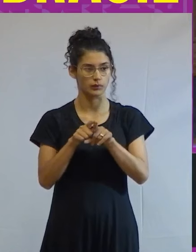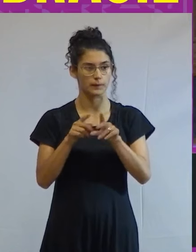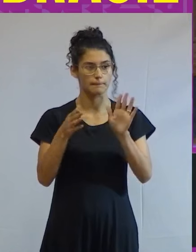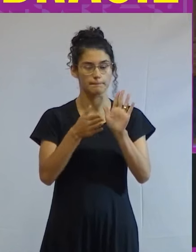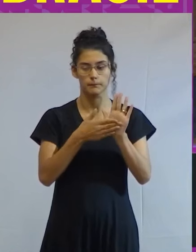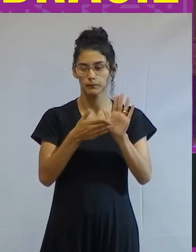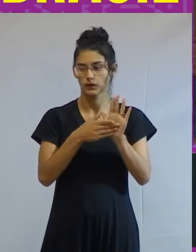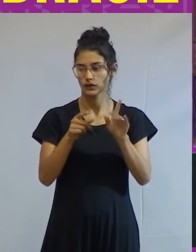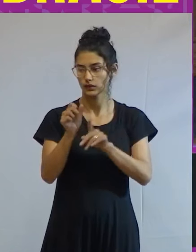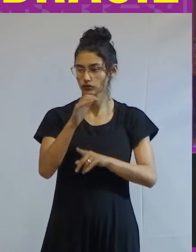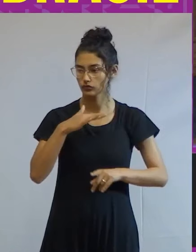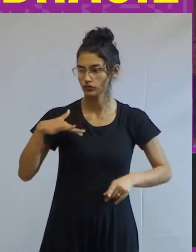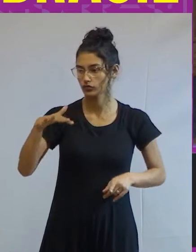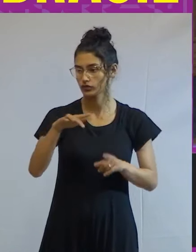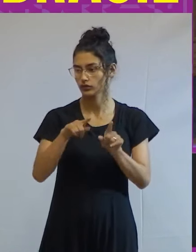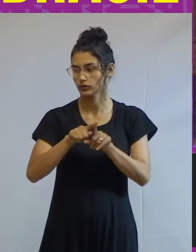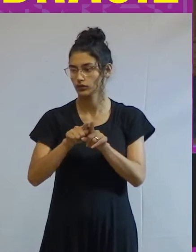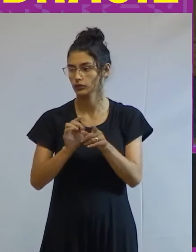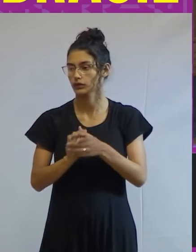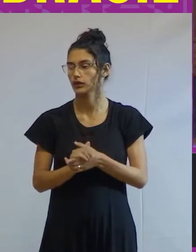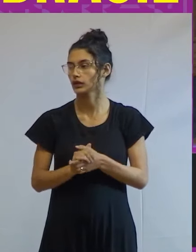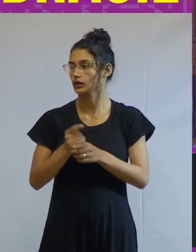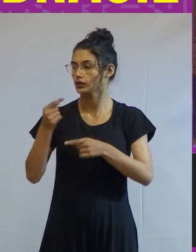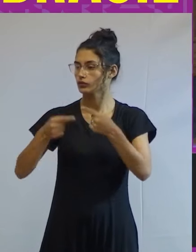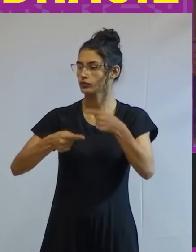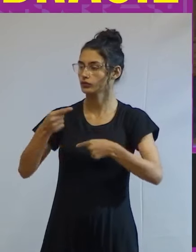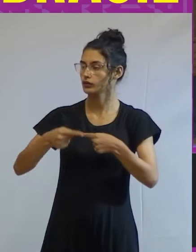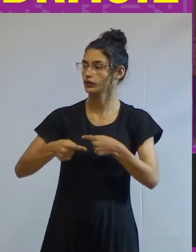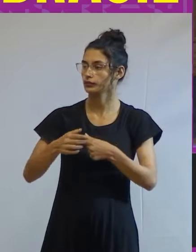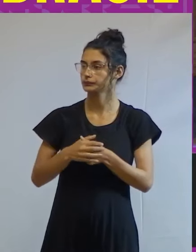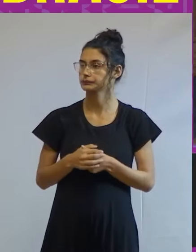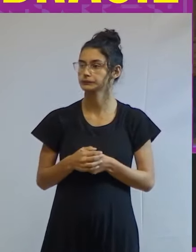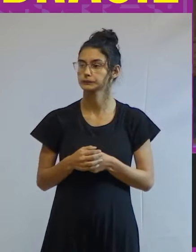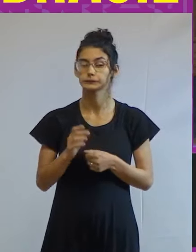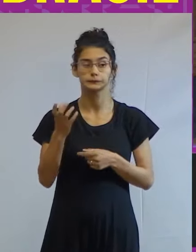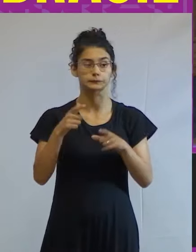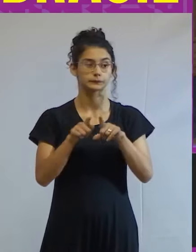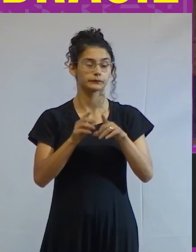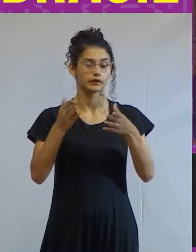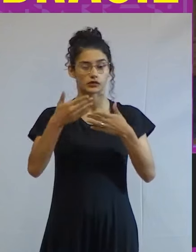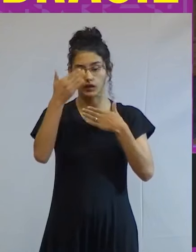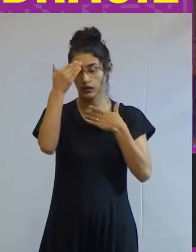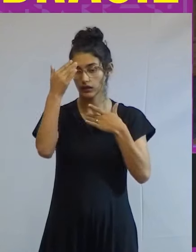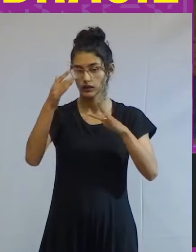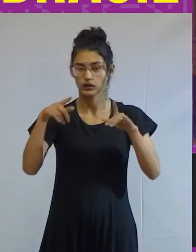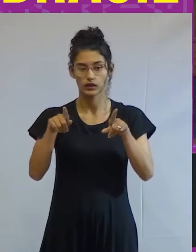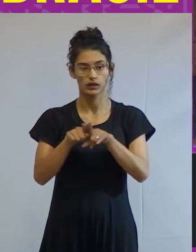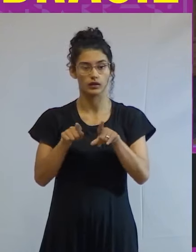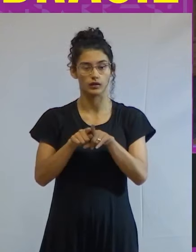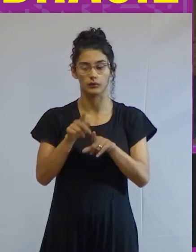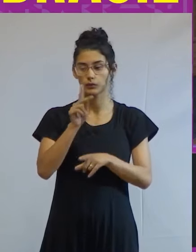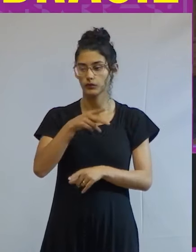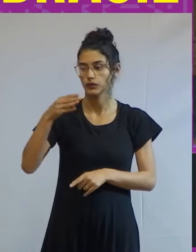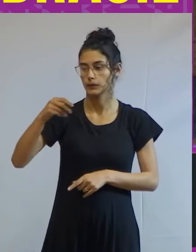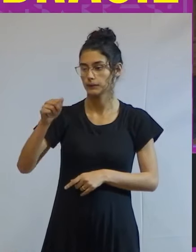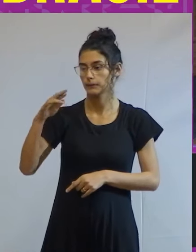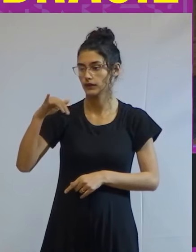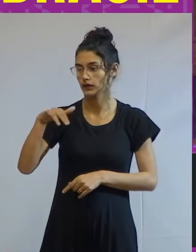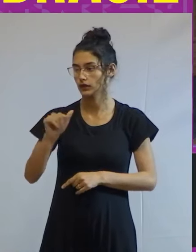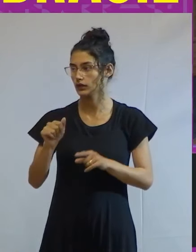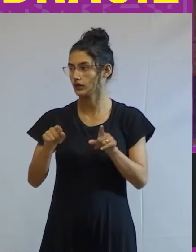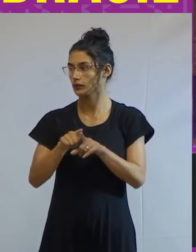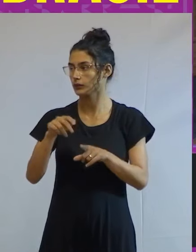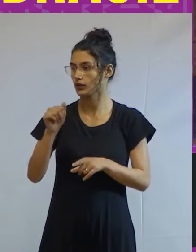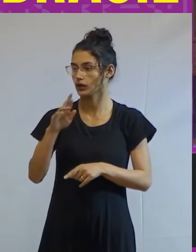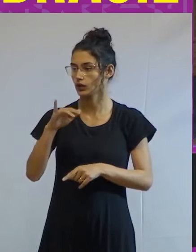proposição mais geral da discussão do comum. E queria já agradecer aqui a professora Maria Arminda do Nascimento